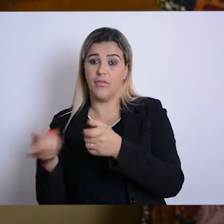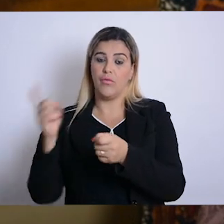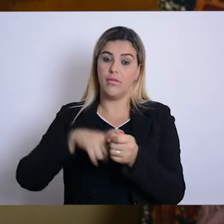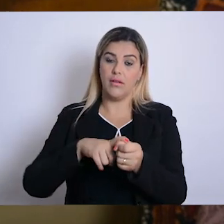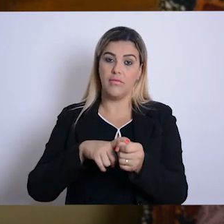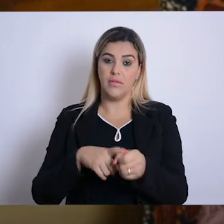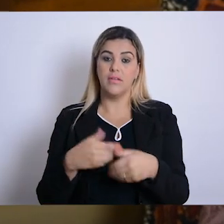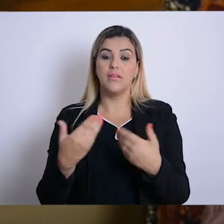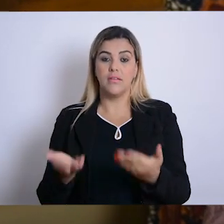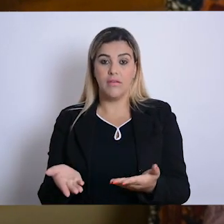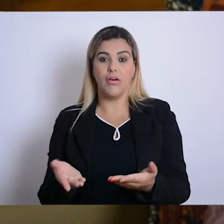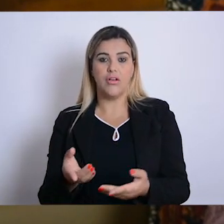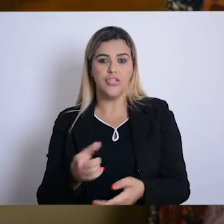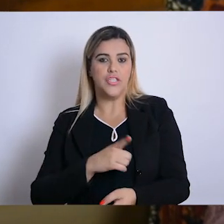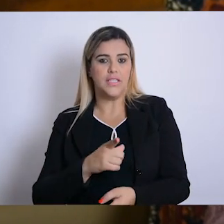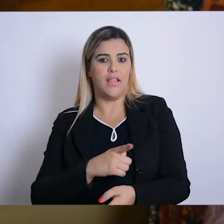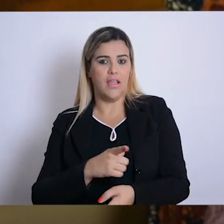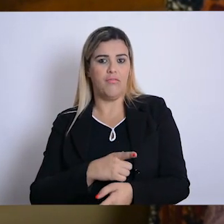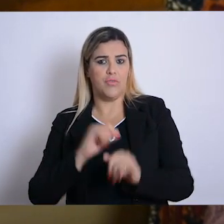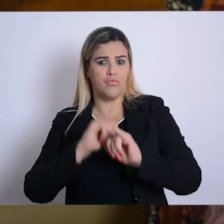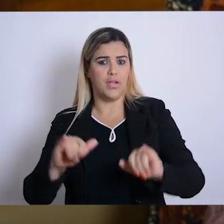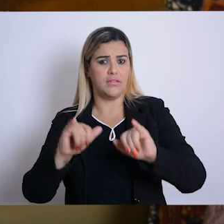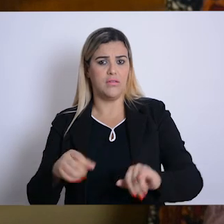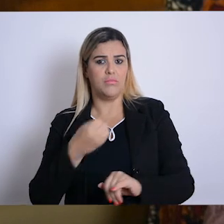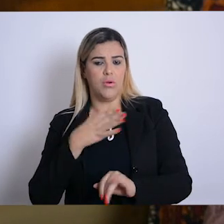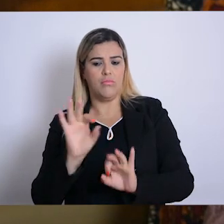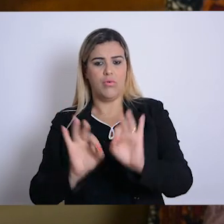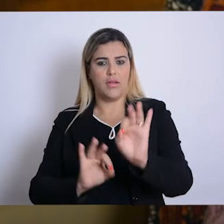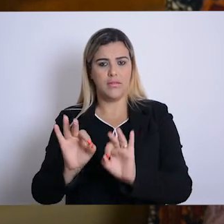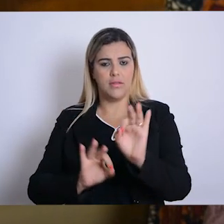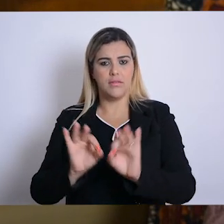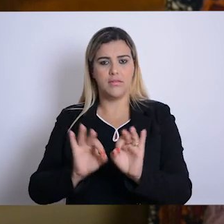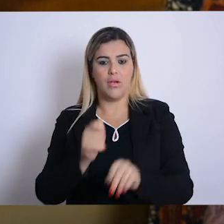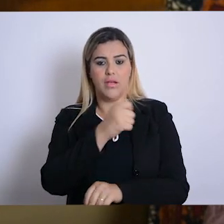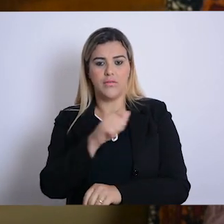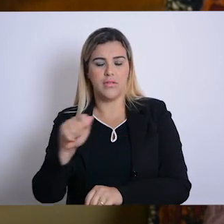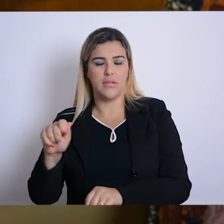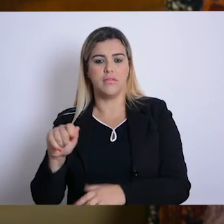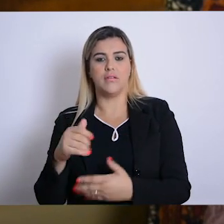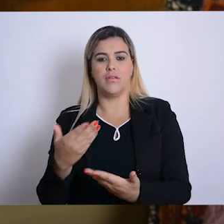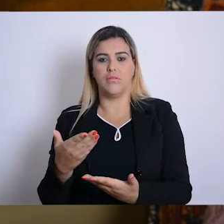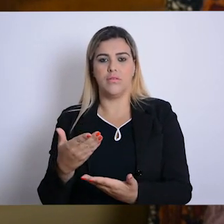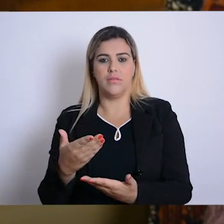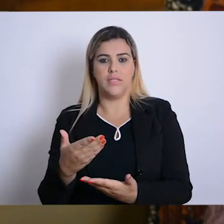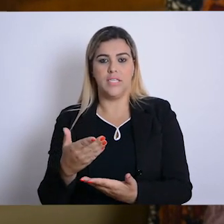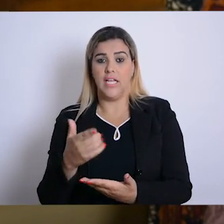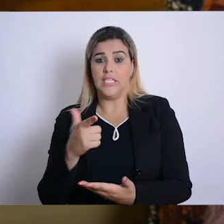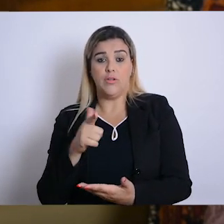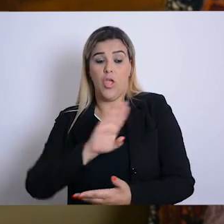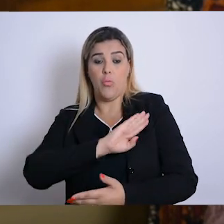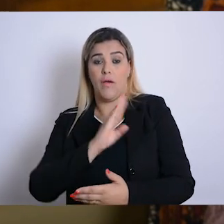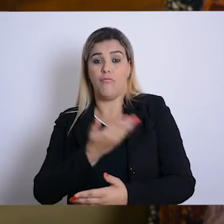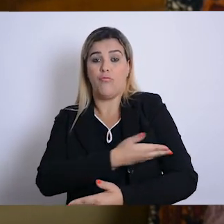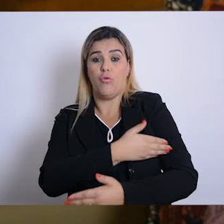gente teve um apogeu muito bom em termos de organização. As associações, elas não têm uma força política para